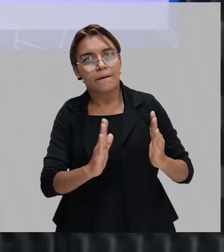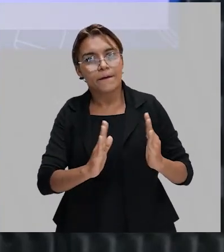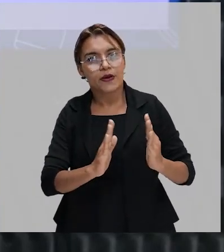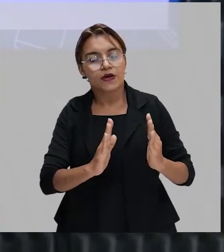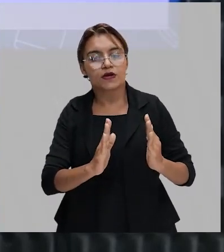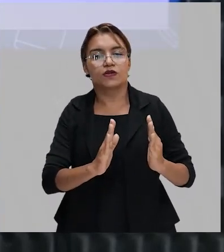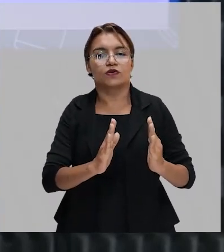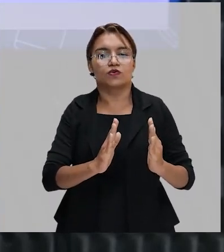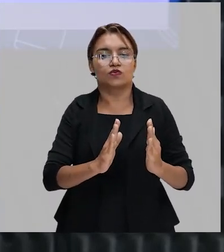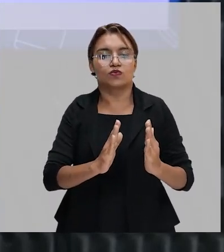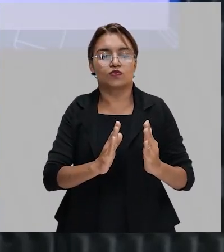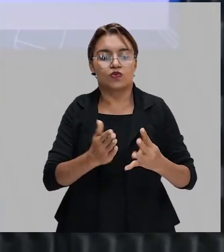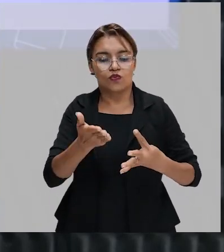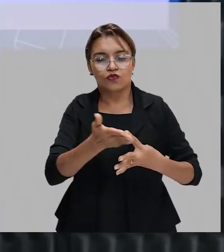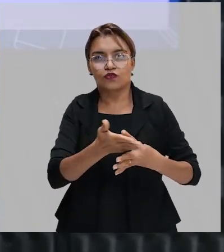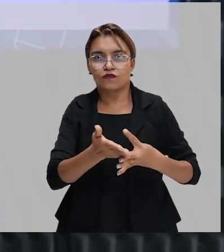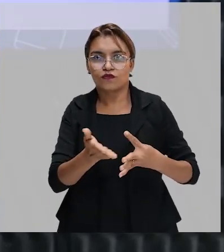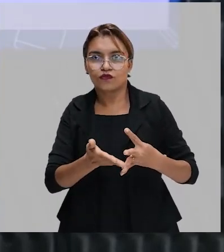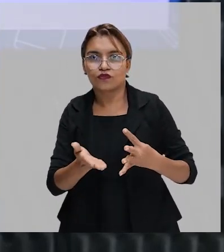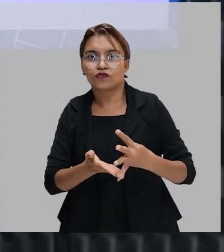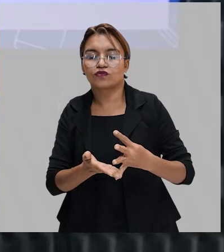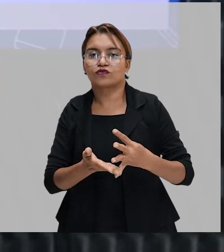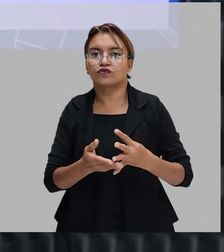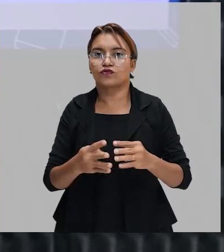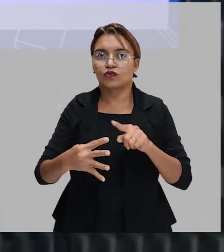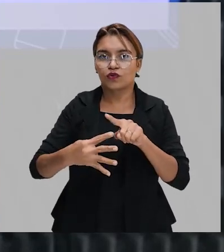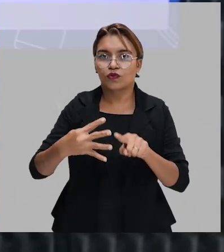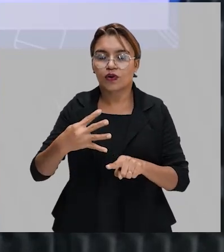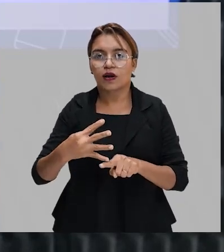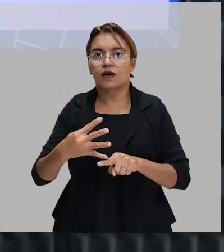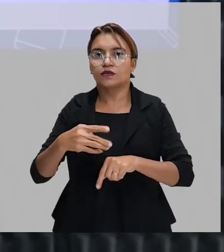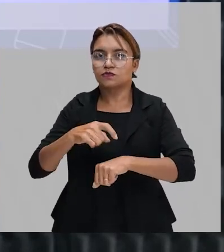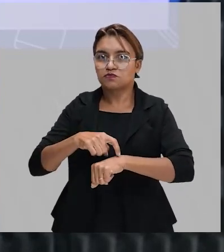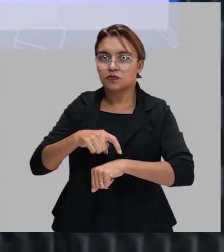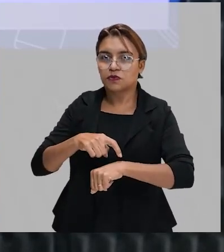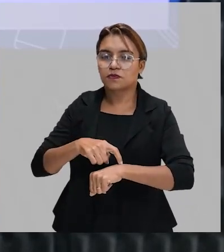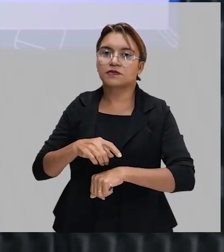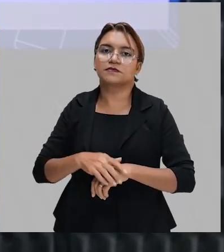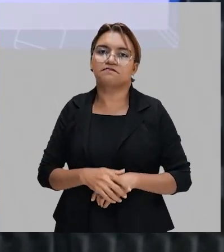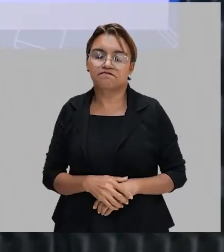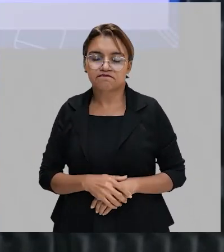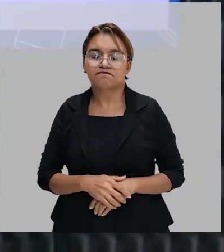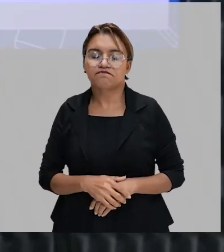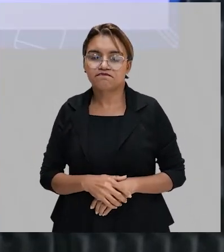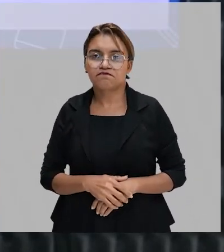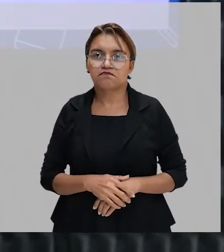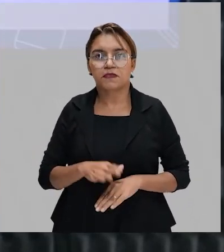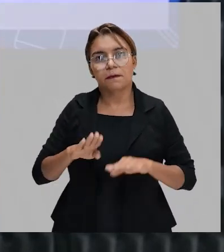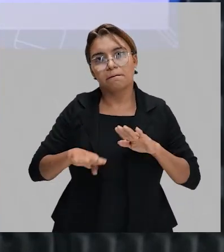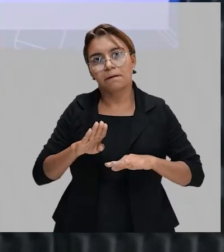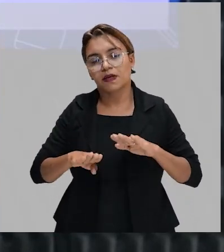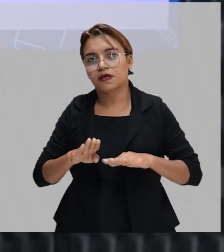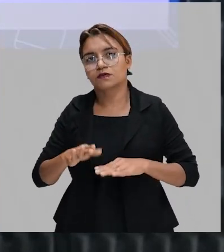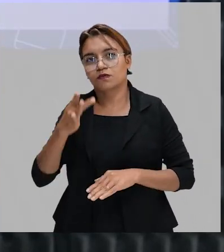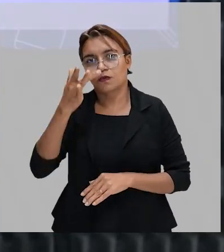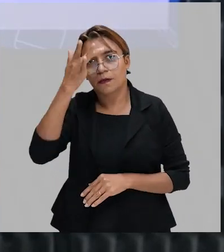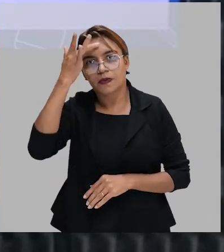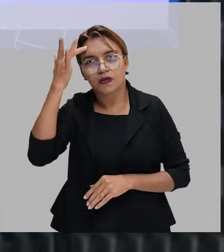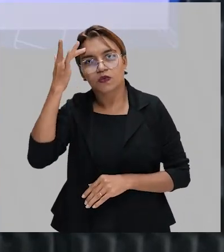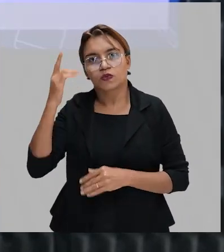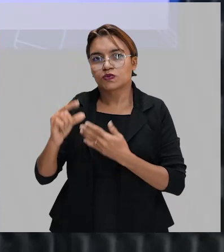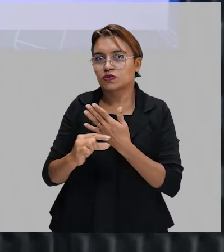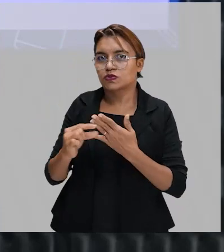dividido em quatro momentos, embora haja divergência de autores sobre